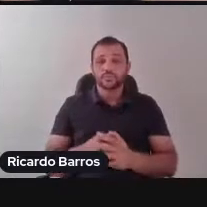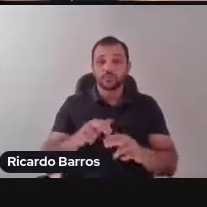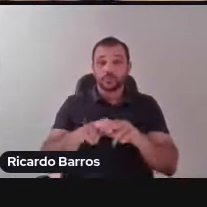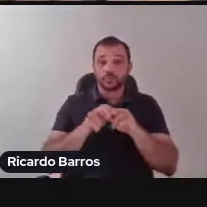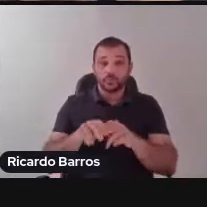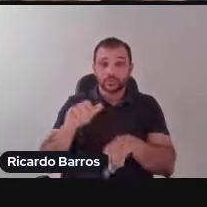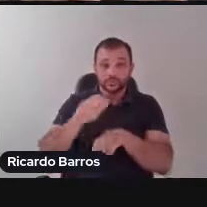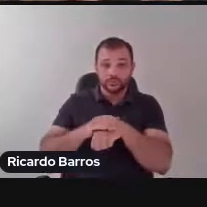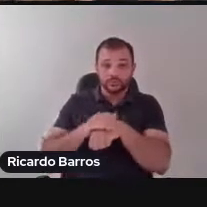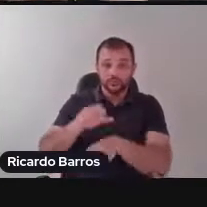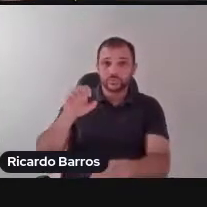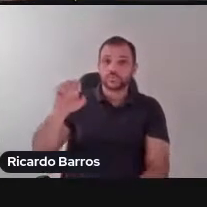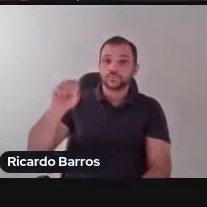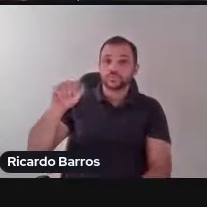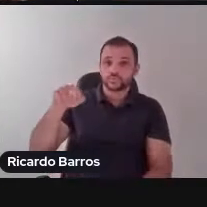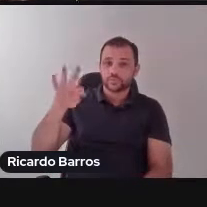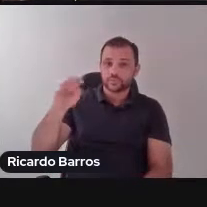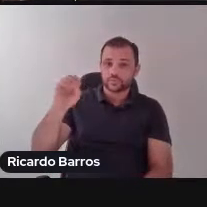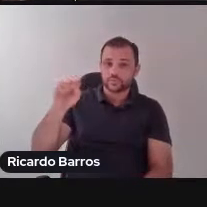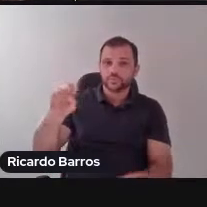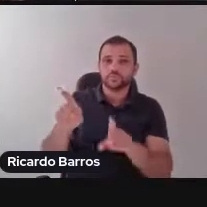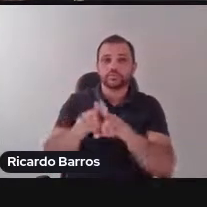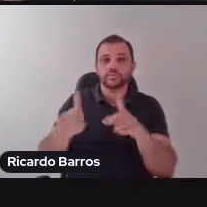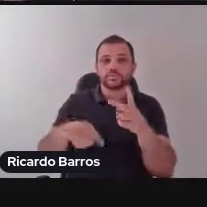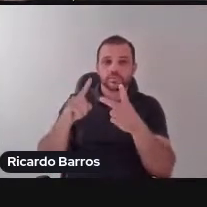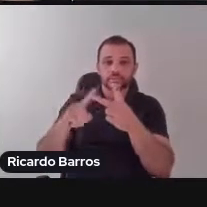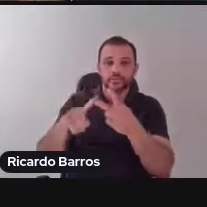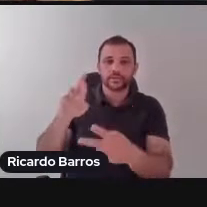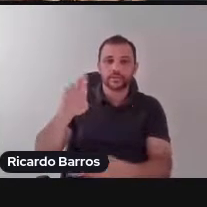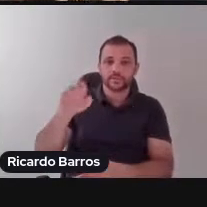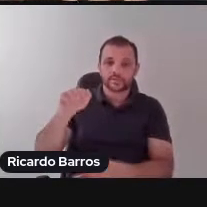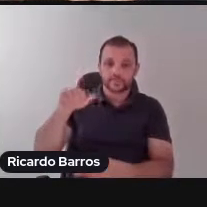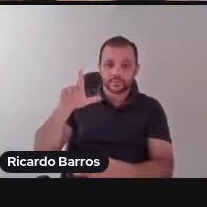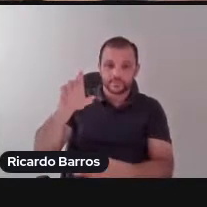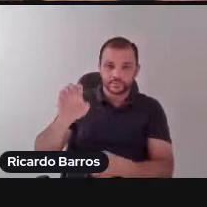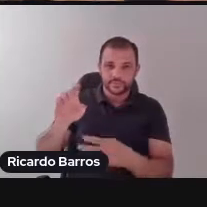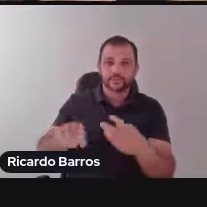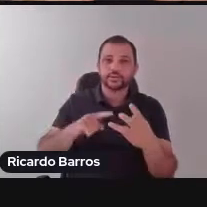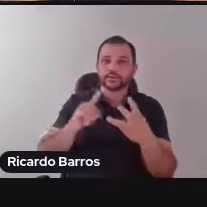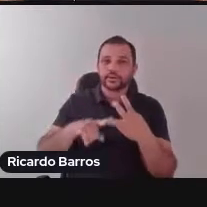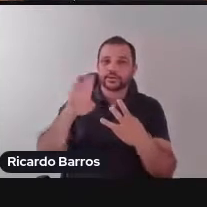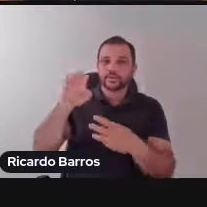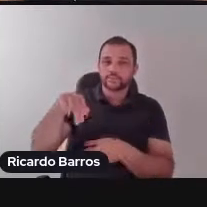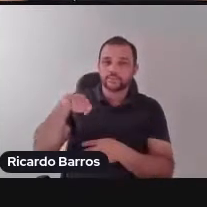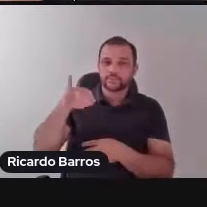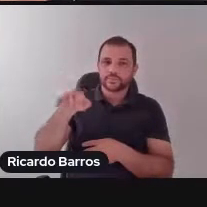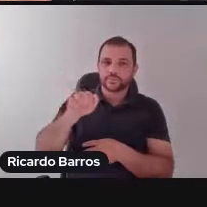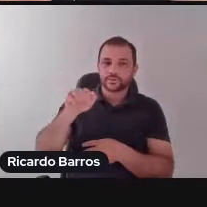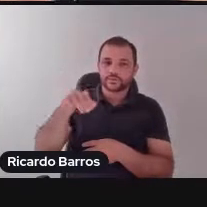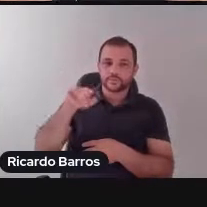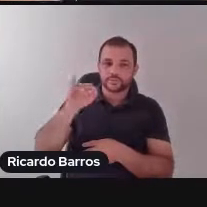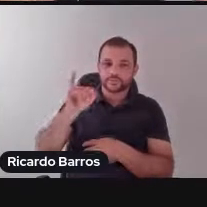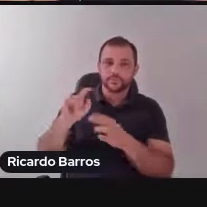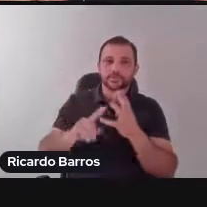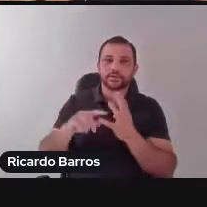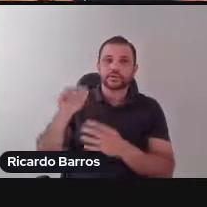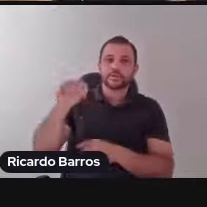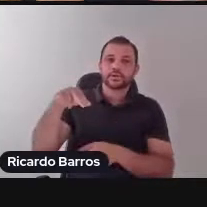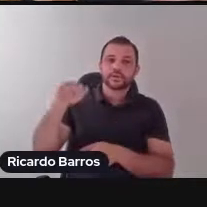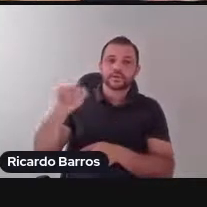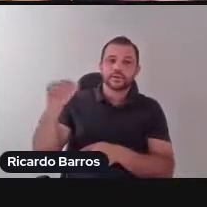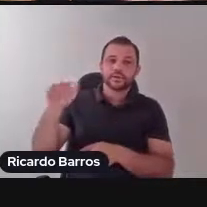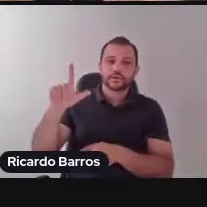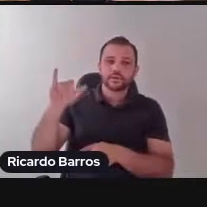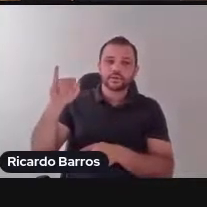utilizando Miguel Reale, dialogando com Benjamin, dialogando com Ana Arendt, eu consigo conceber, com Ulrich